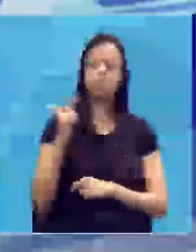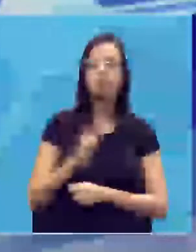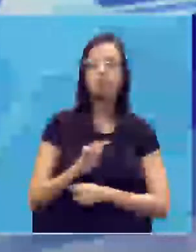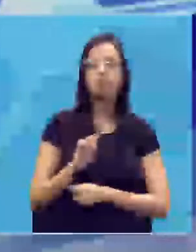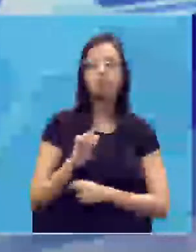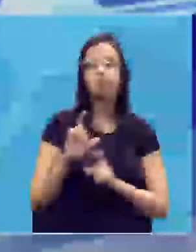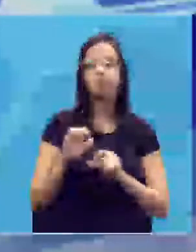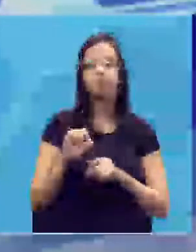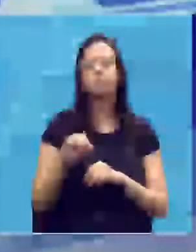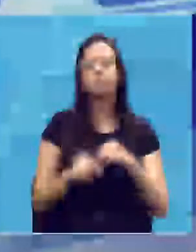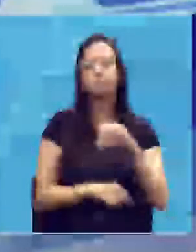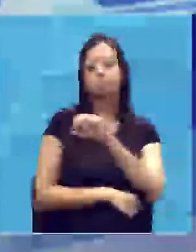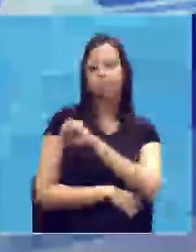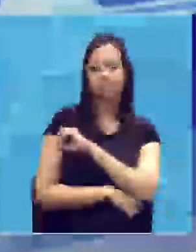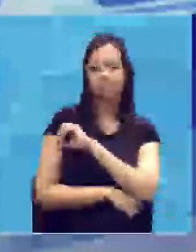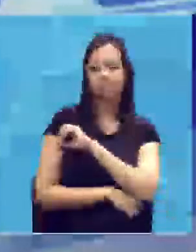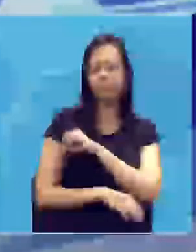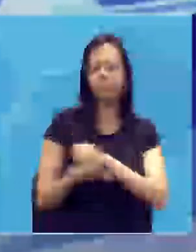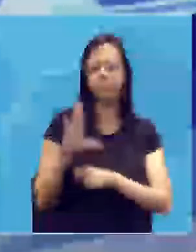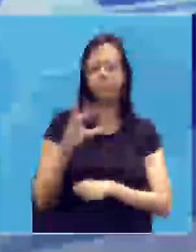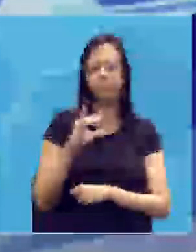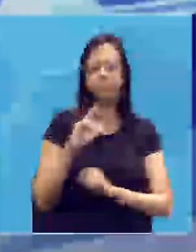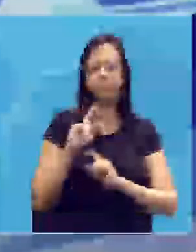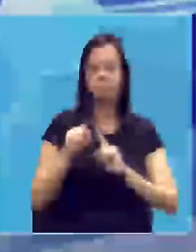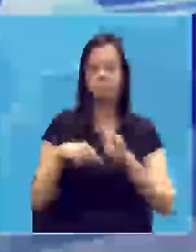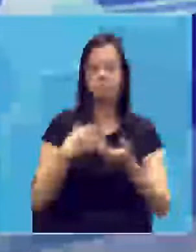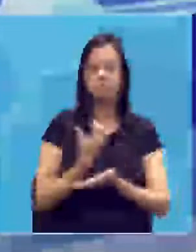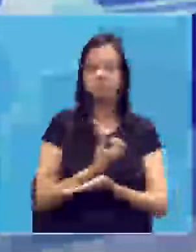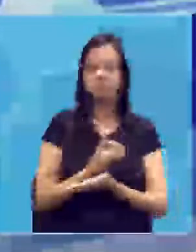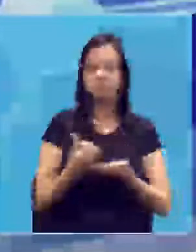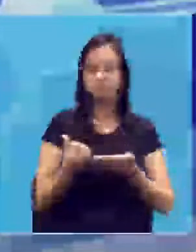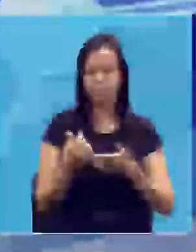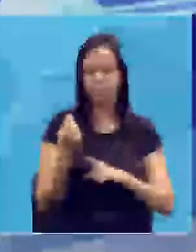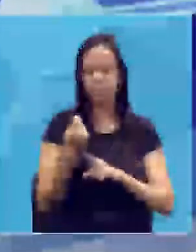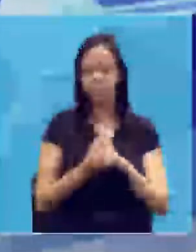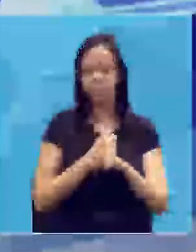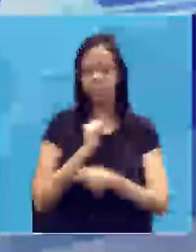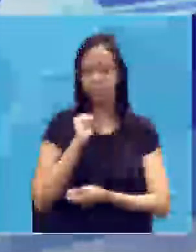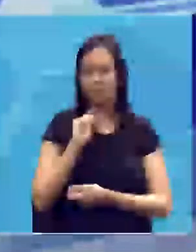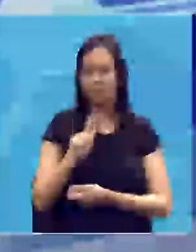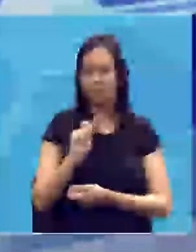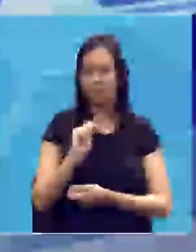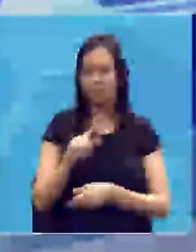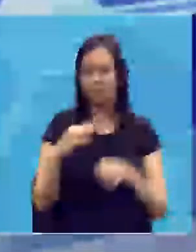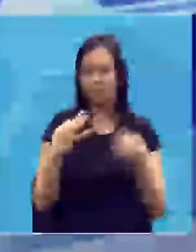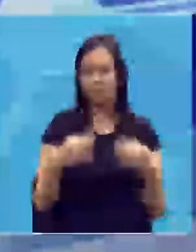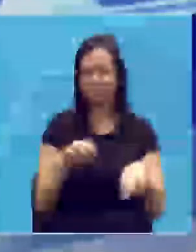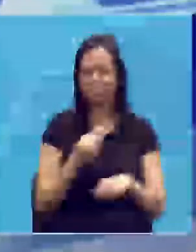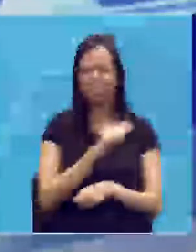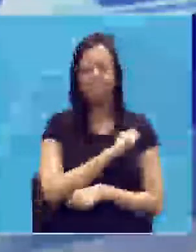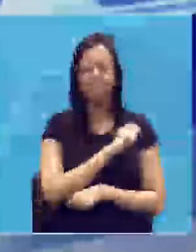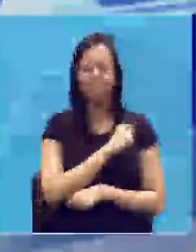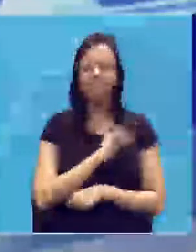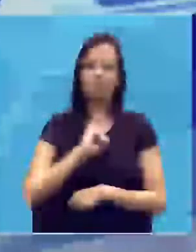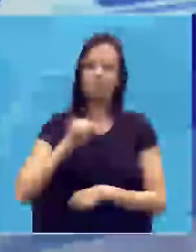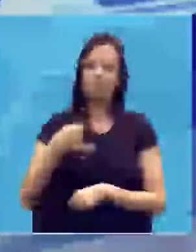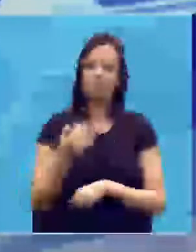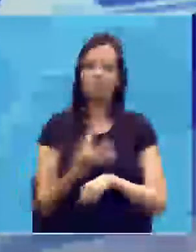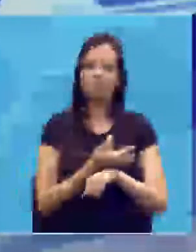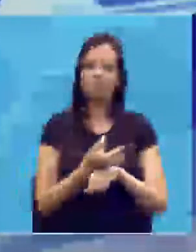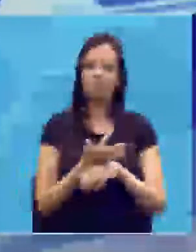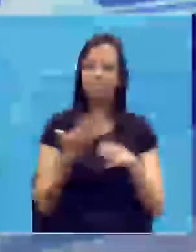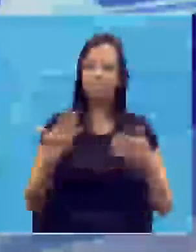de volta com a oficina de ciências no próximo semestre, em agosto, tá bom, queridos? Aproveitem as férias para